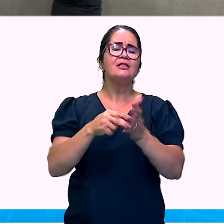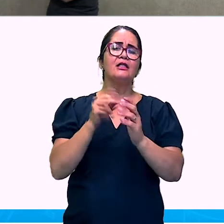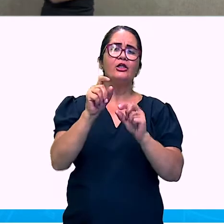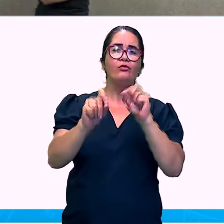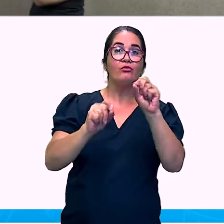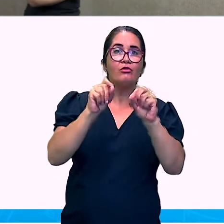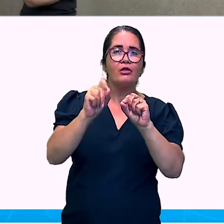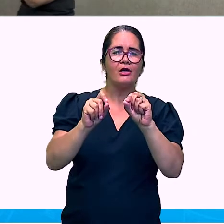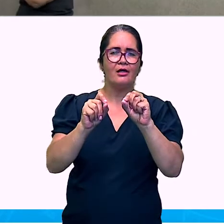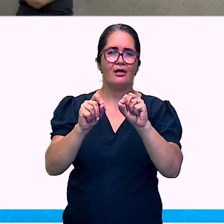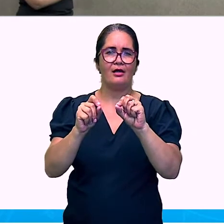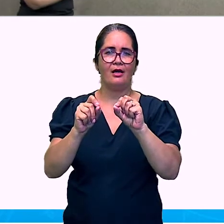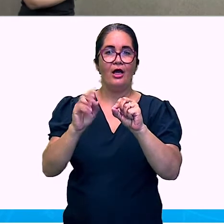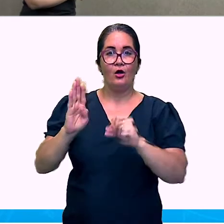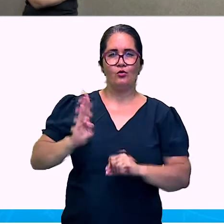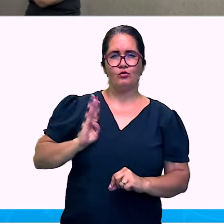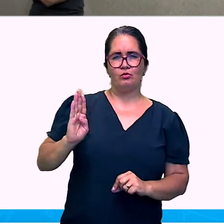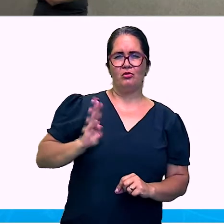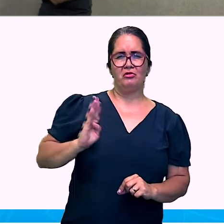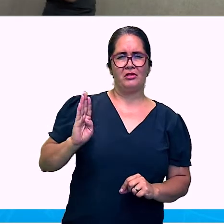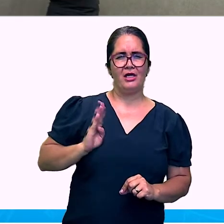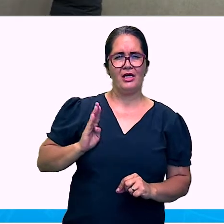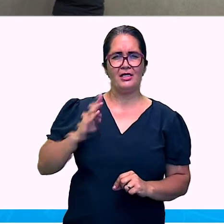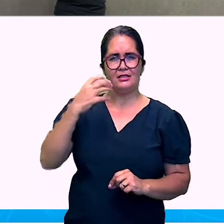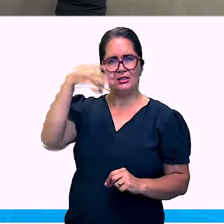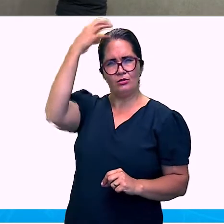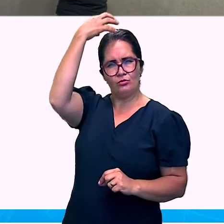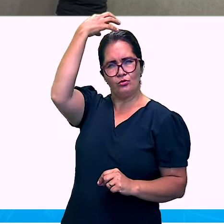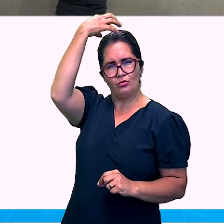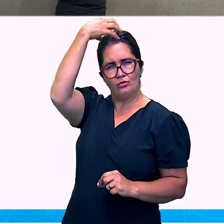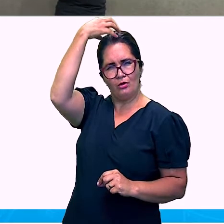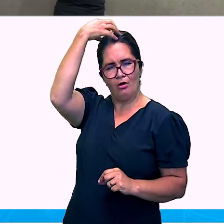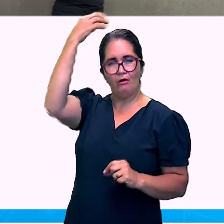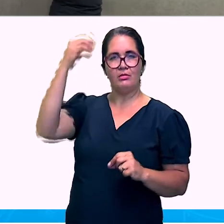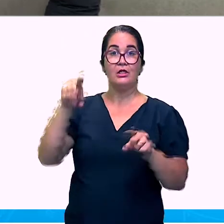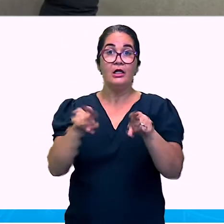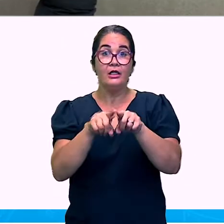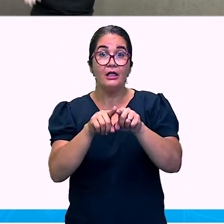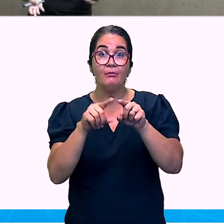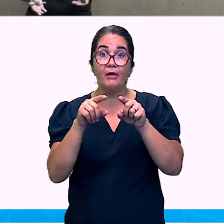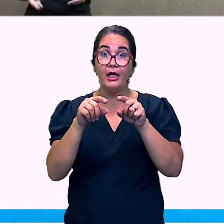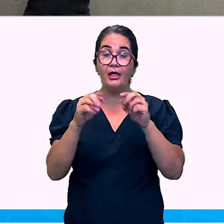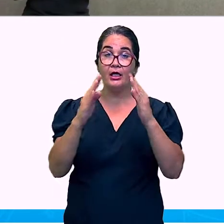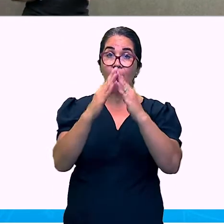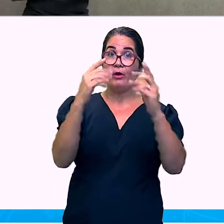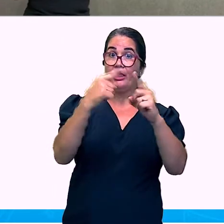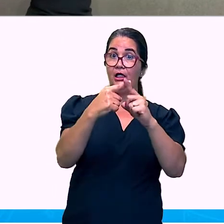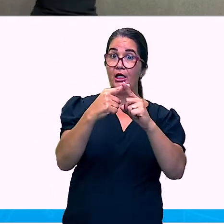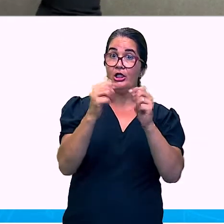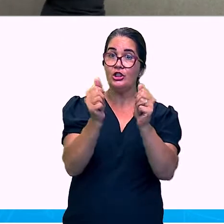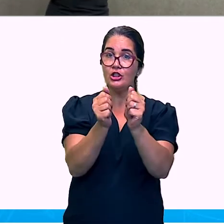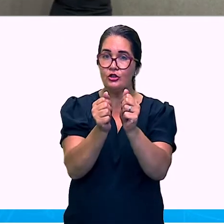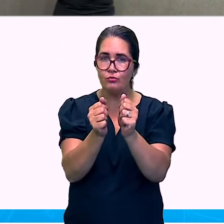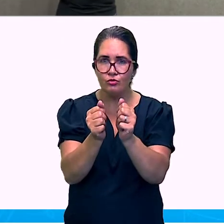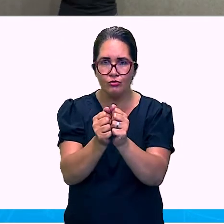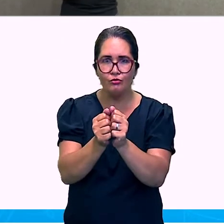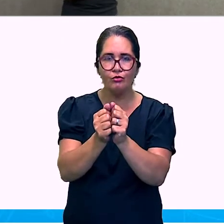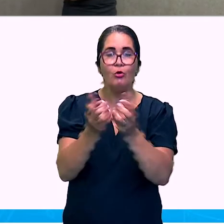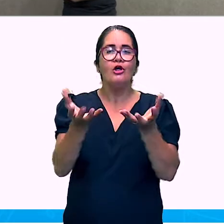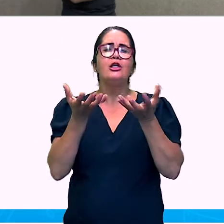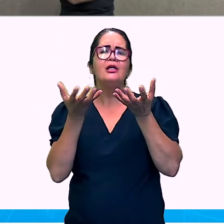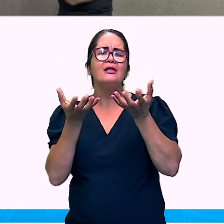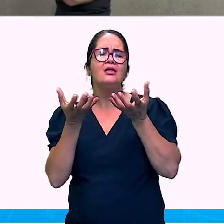Burgueses. Nobres. E a igreja. Buscavam prestígio. E reconhecimento.